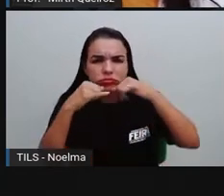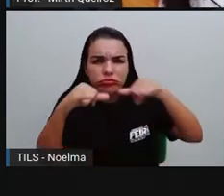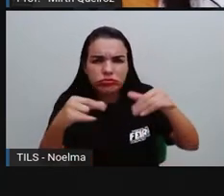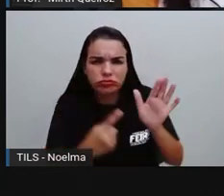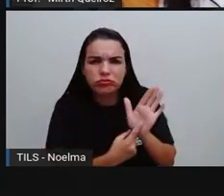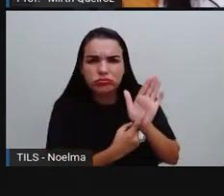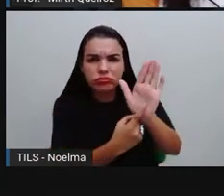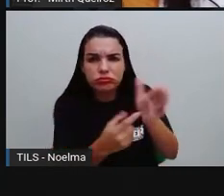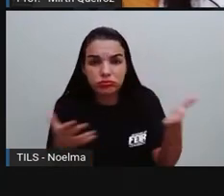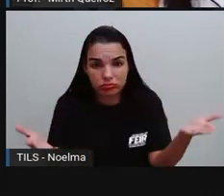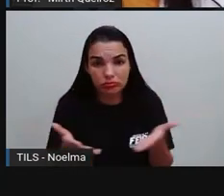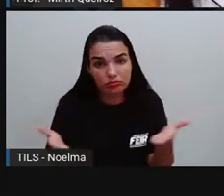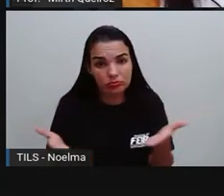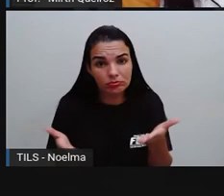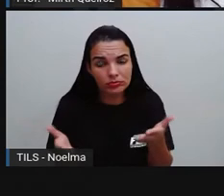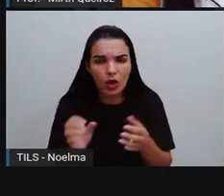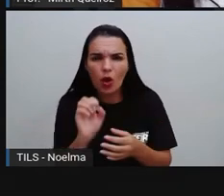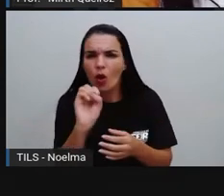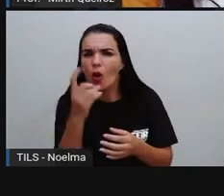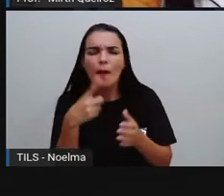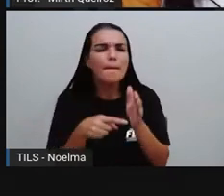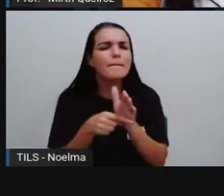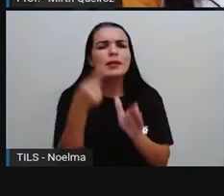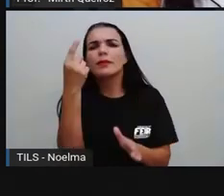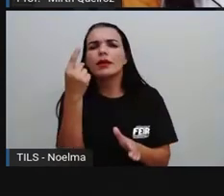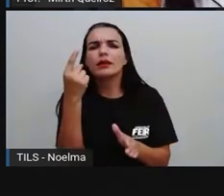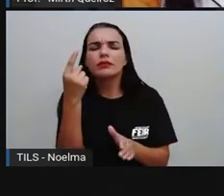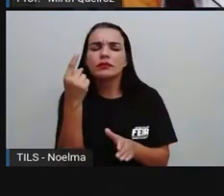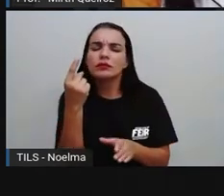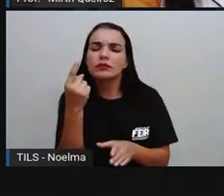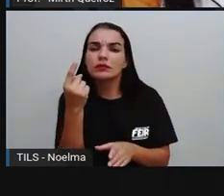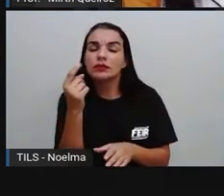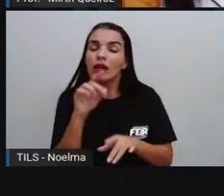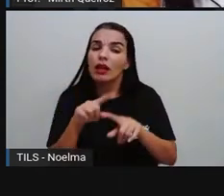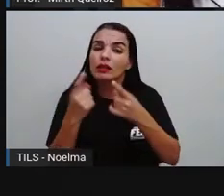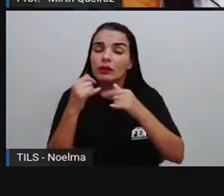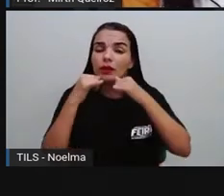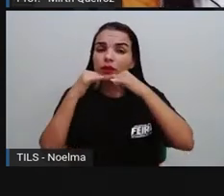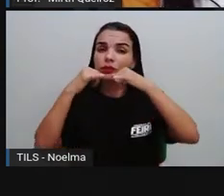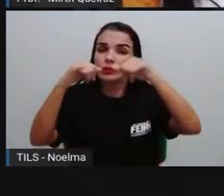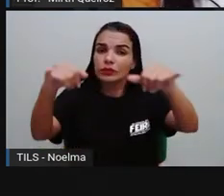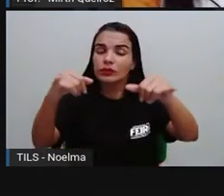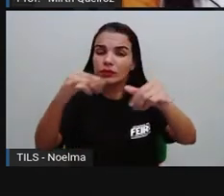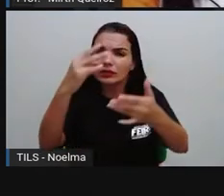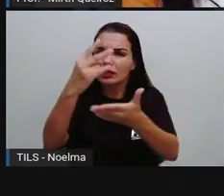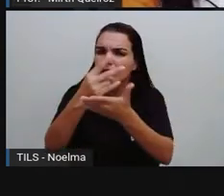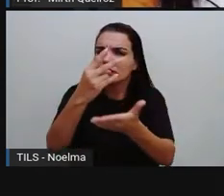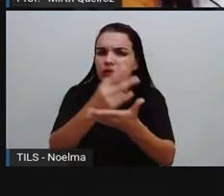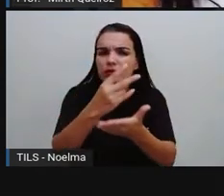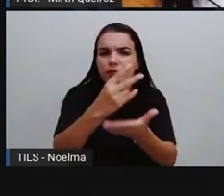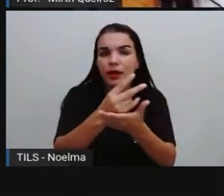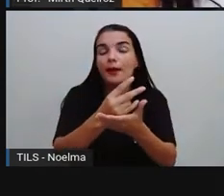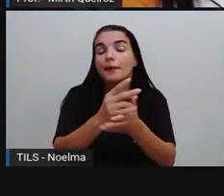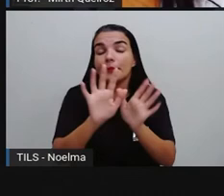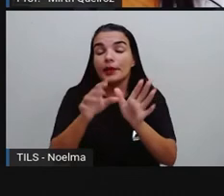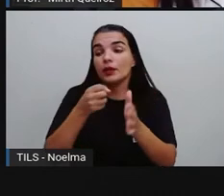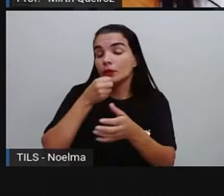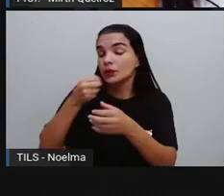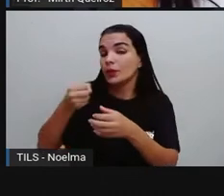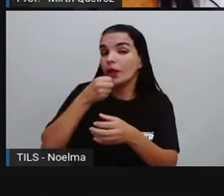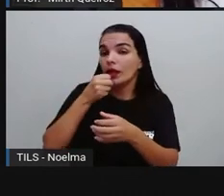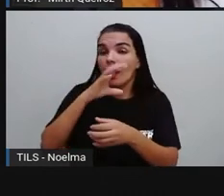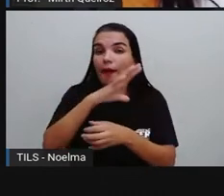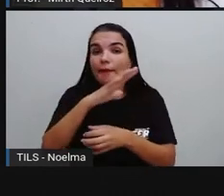apresentou aqui agora? Ou foram inéditas? As notícias geralmente, né? Os jornalistas aí, eles vão